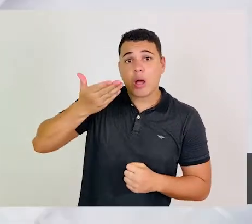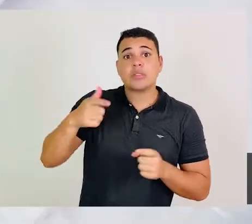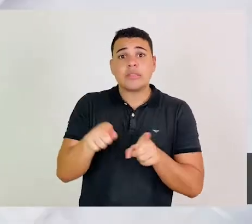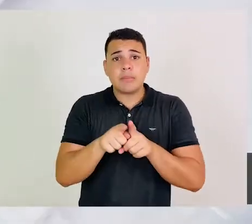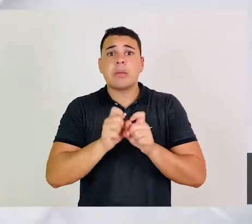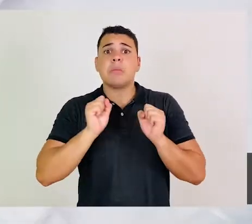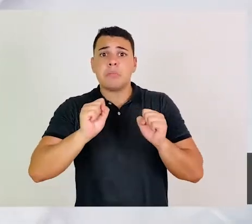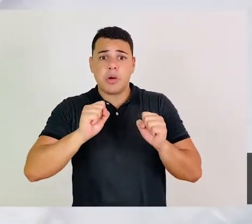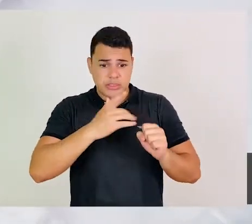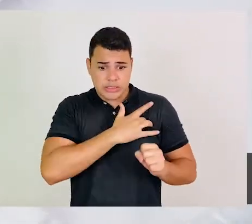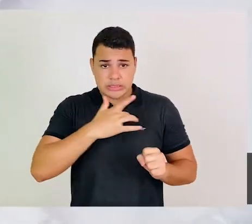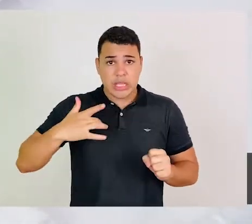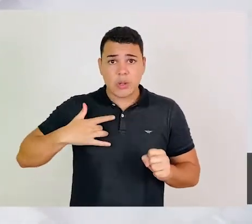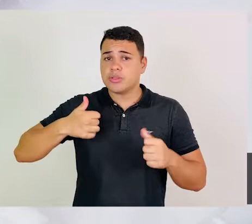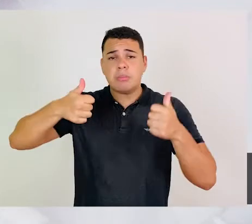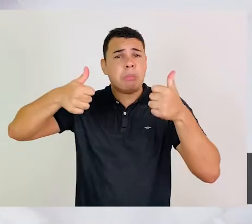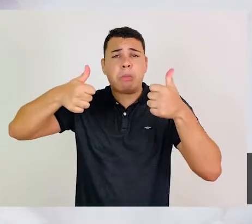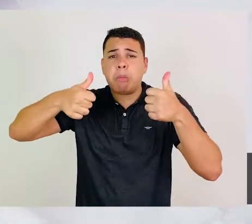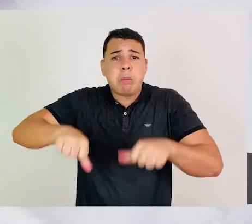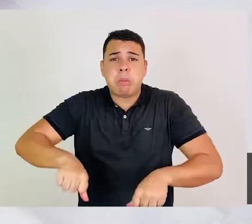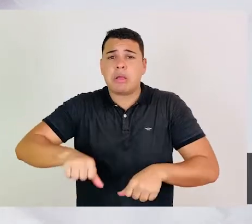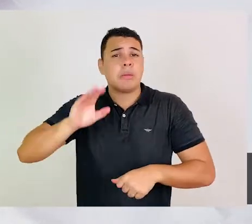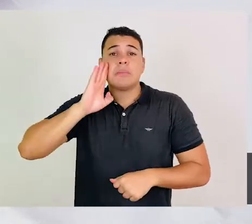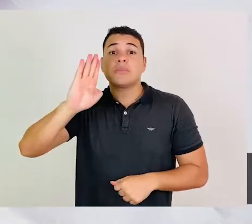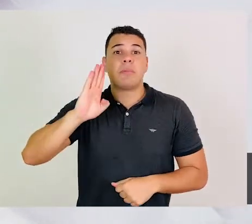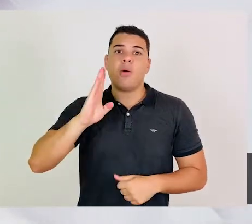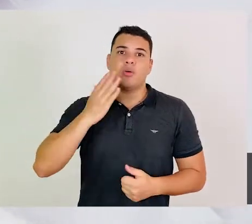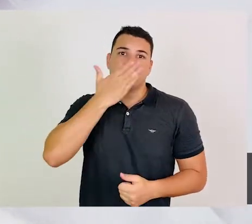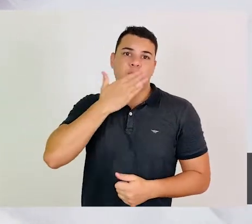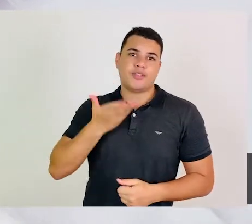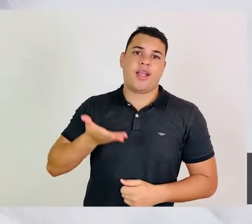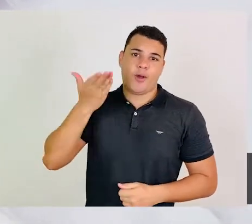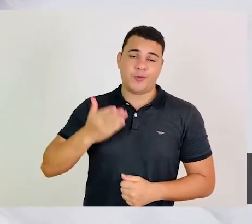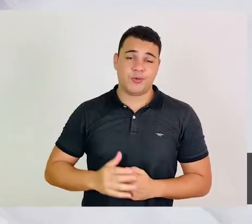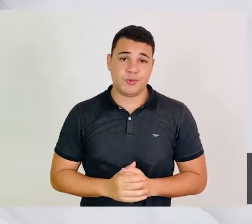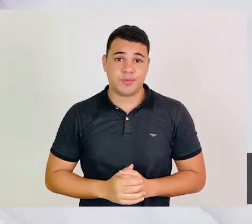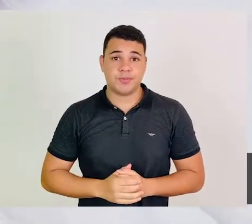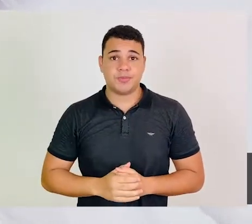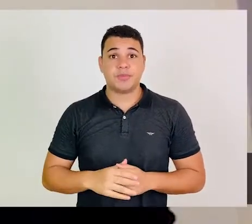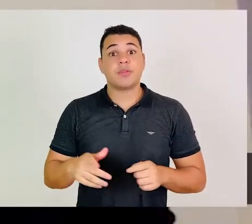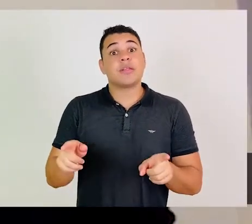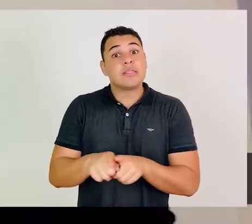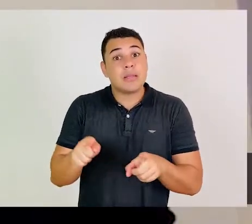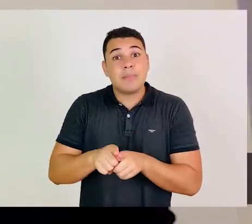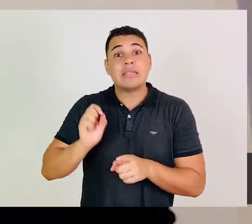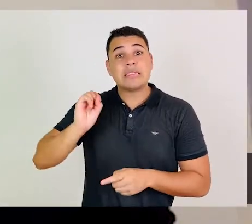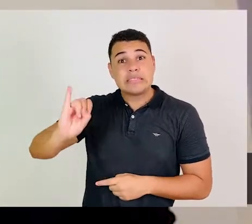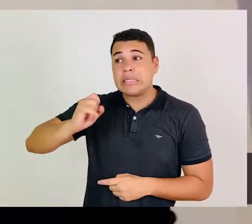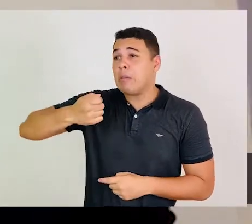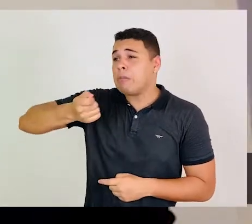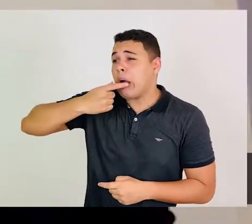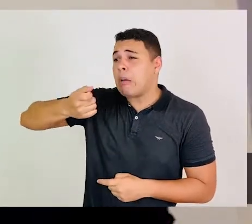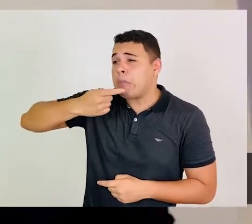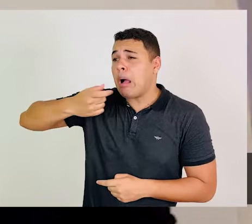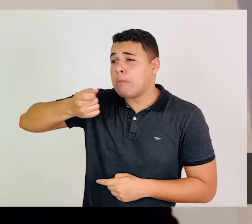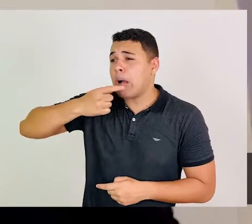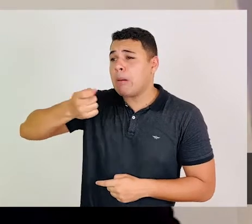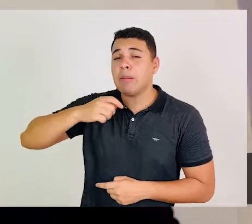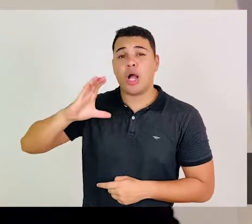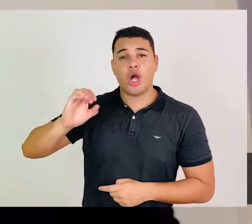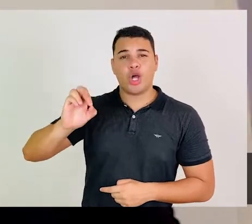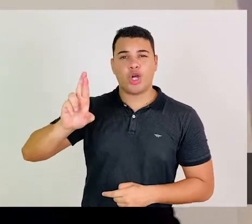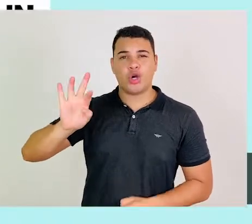muito elevadas de corticoide para o tratamento das formas graves, porque as doses elevadas de corticoide